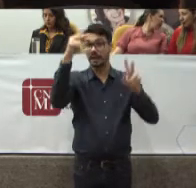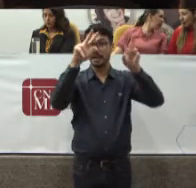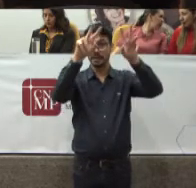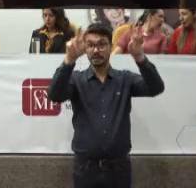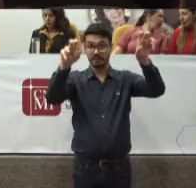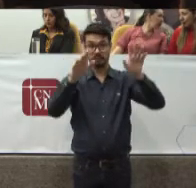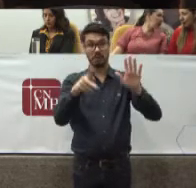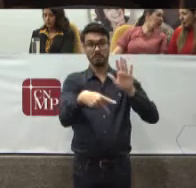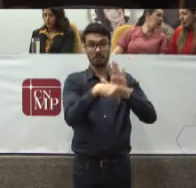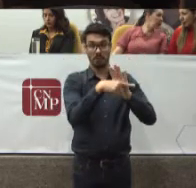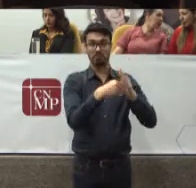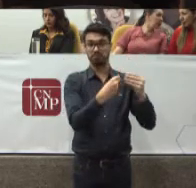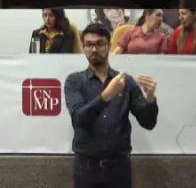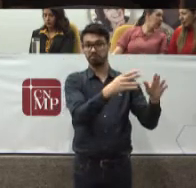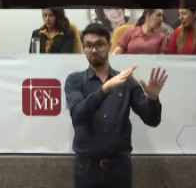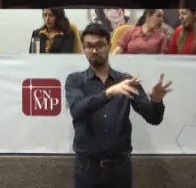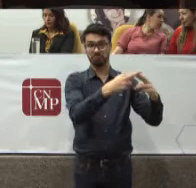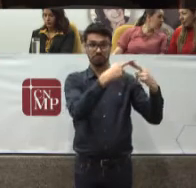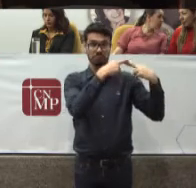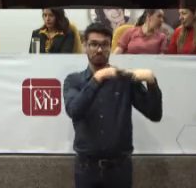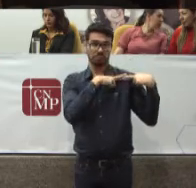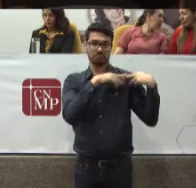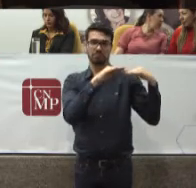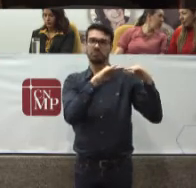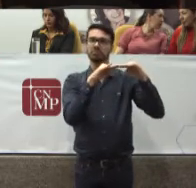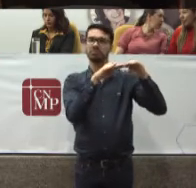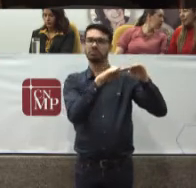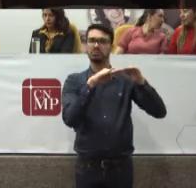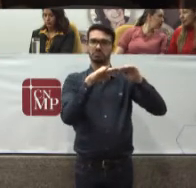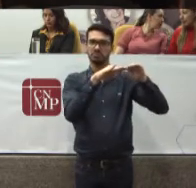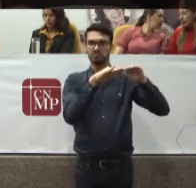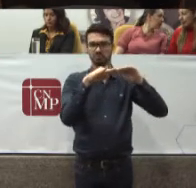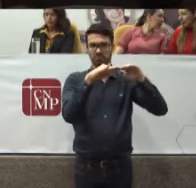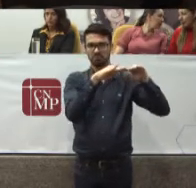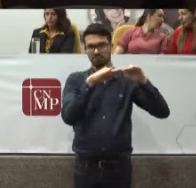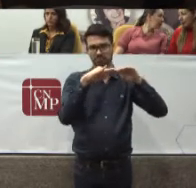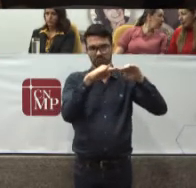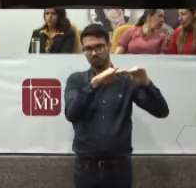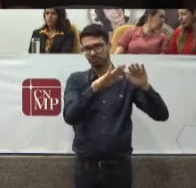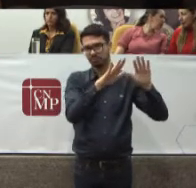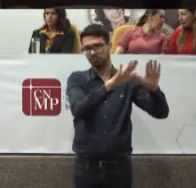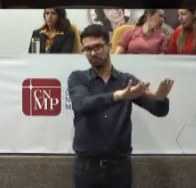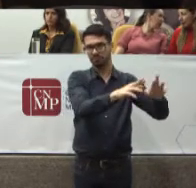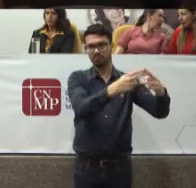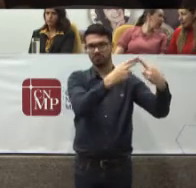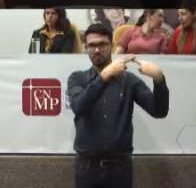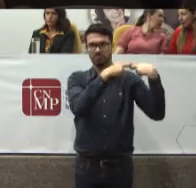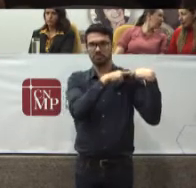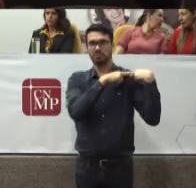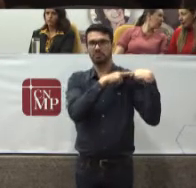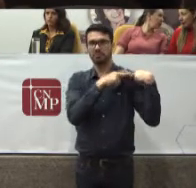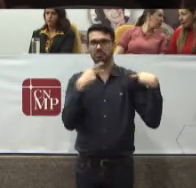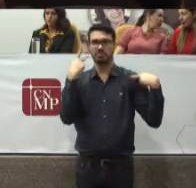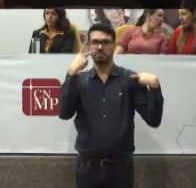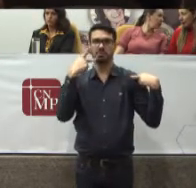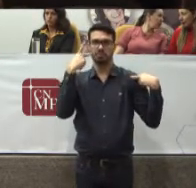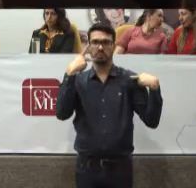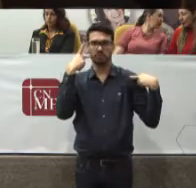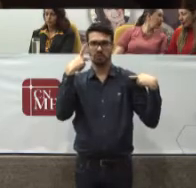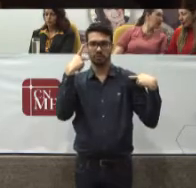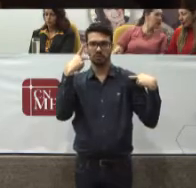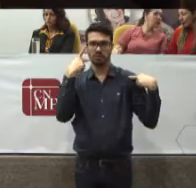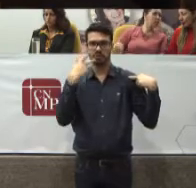Estivessem Na mesma No mesmo Ente De política Pública Ente